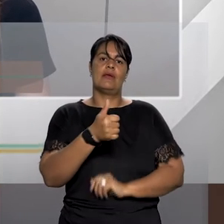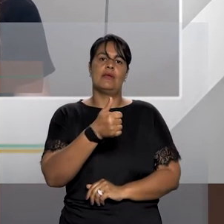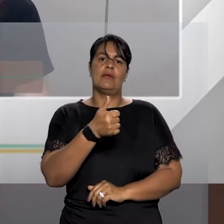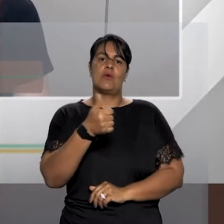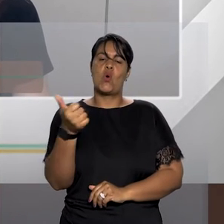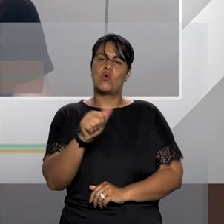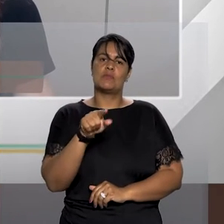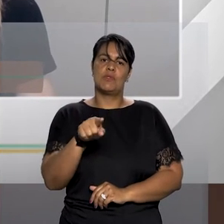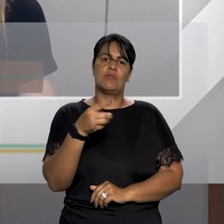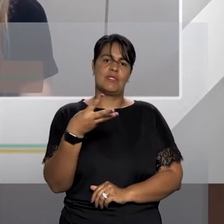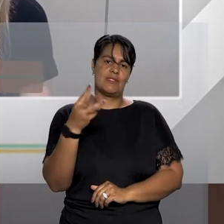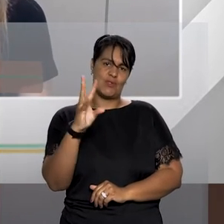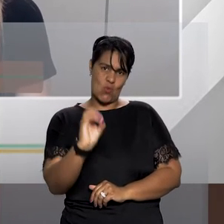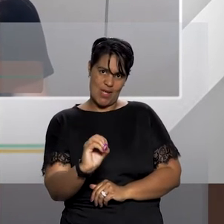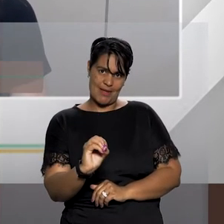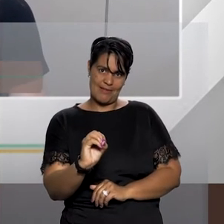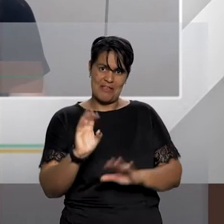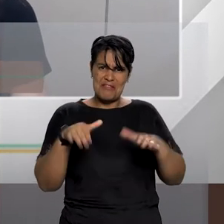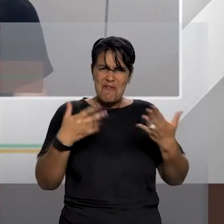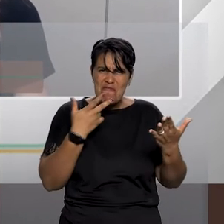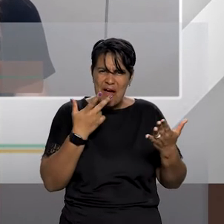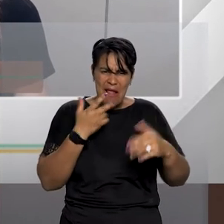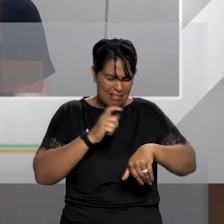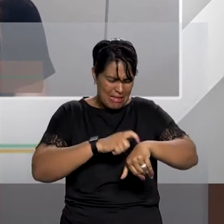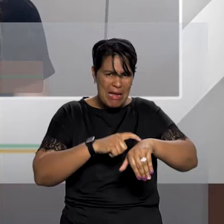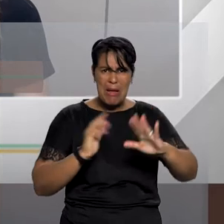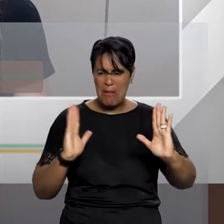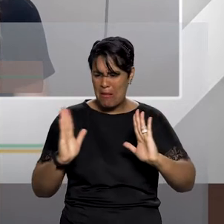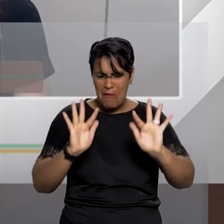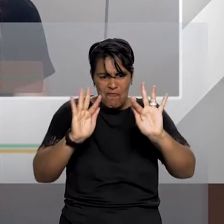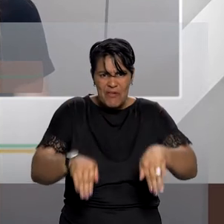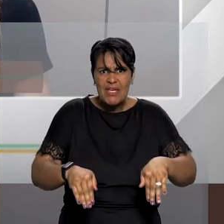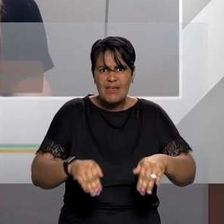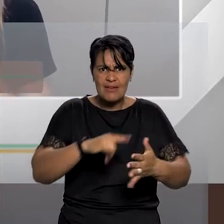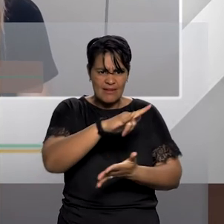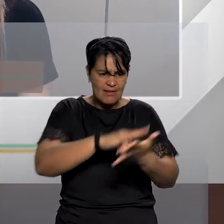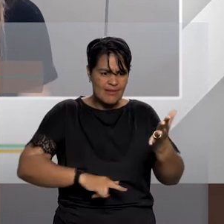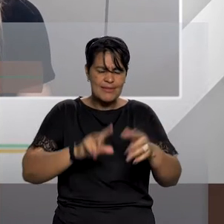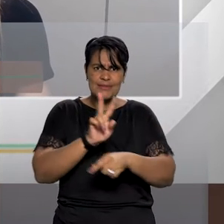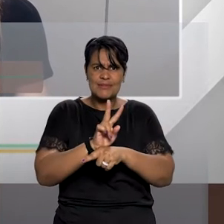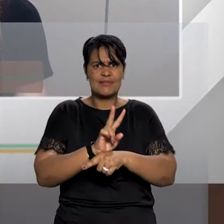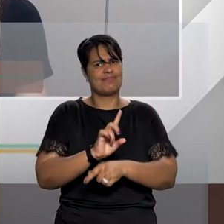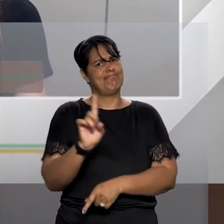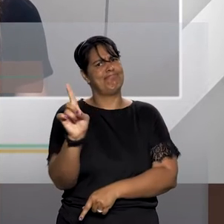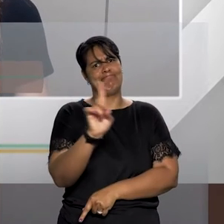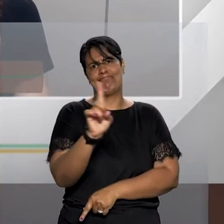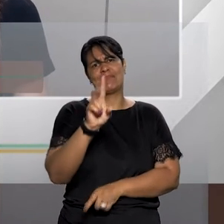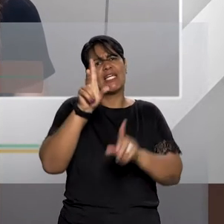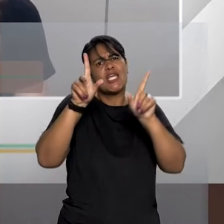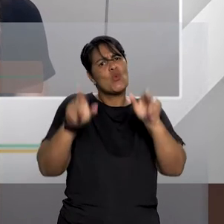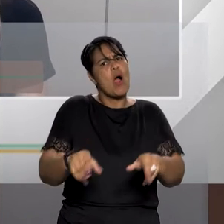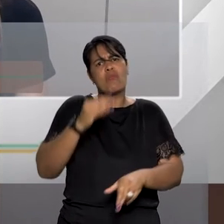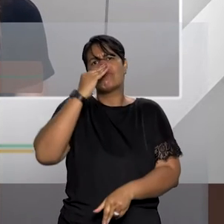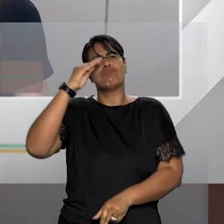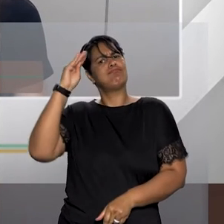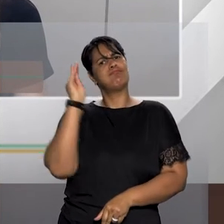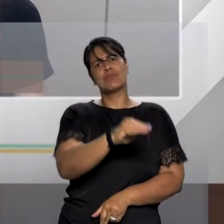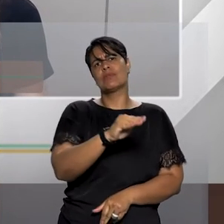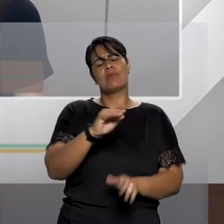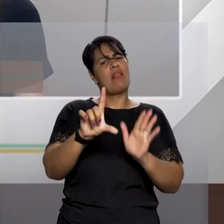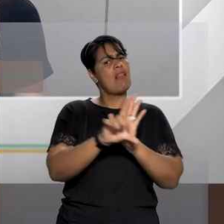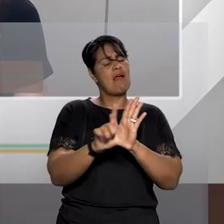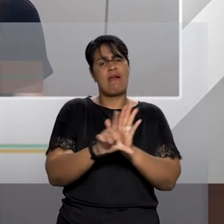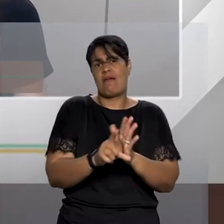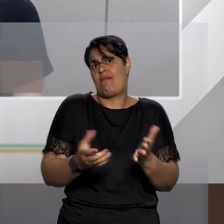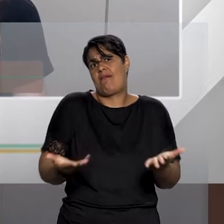Portanto, falar em prazo de vigência da medida protetiva é desconsiderar o próprio objetivo da lei